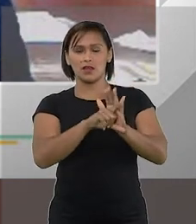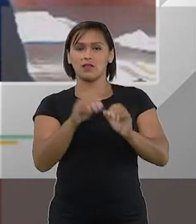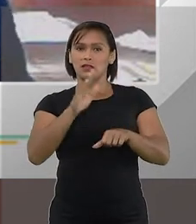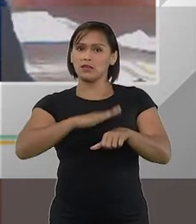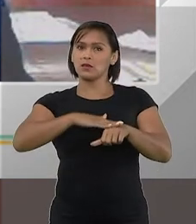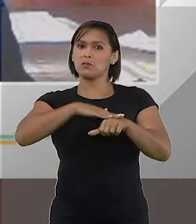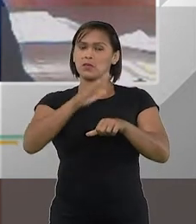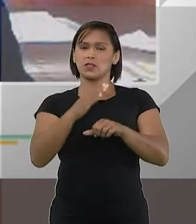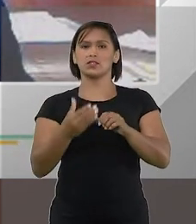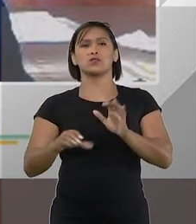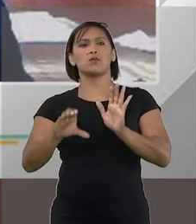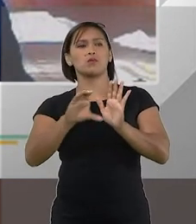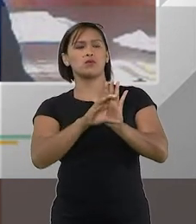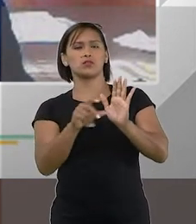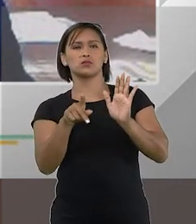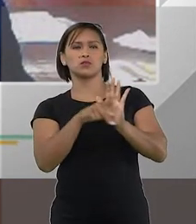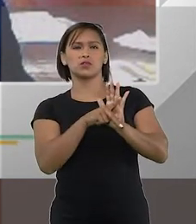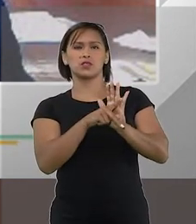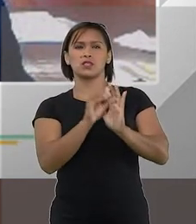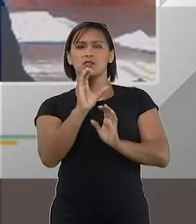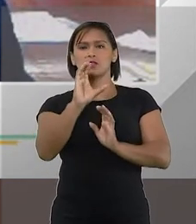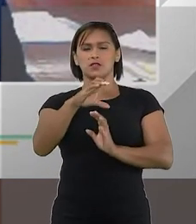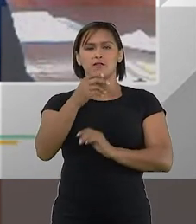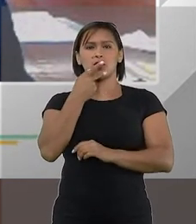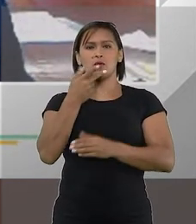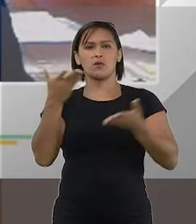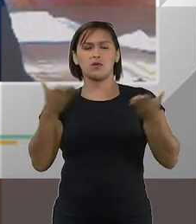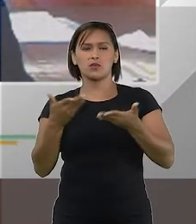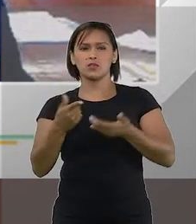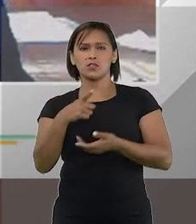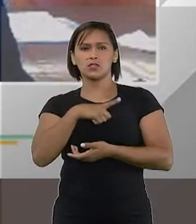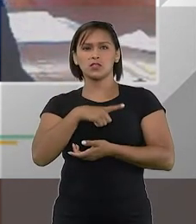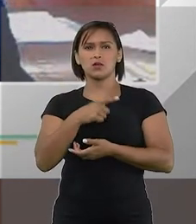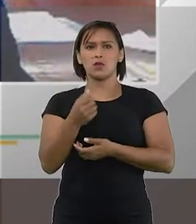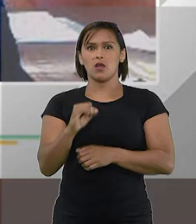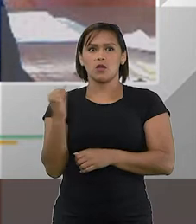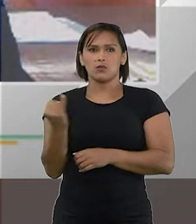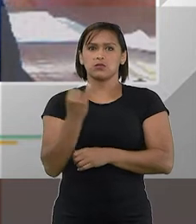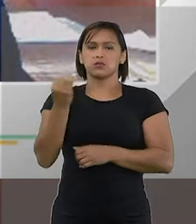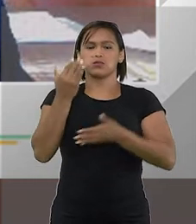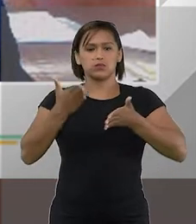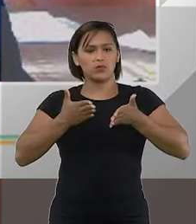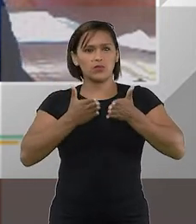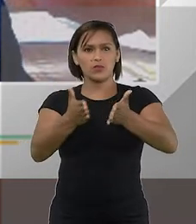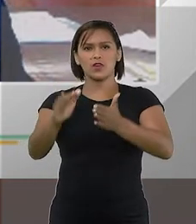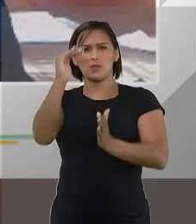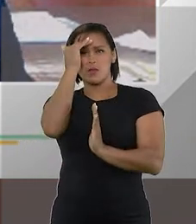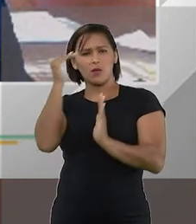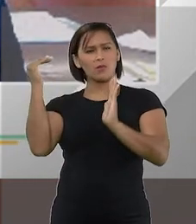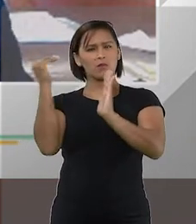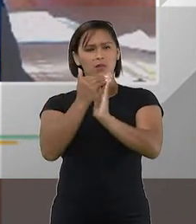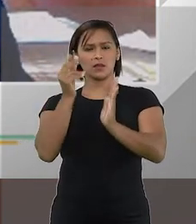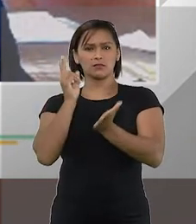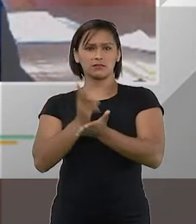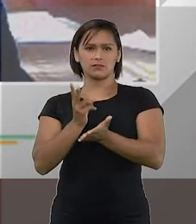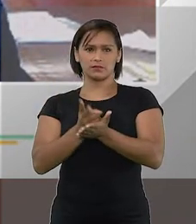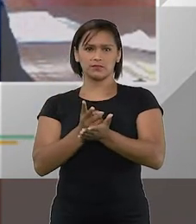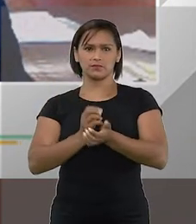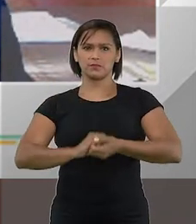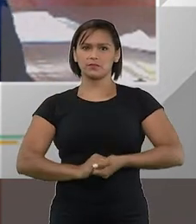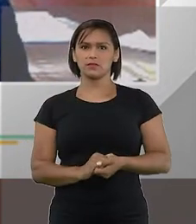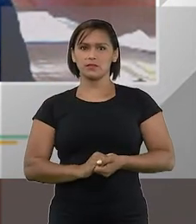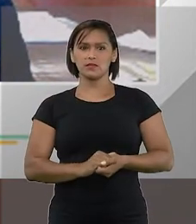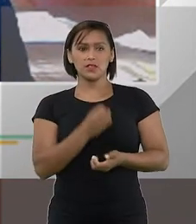e muito mais com o nosso Código de Processo Civil Novo, hoje nós temos isso como sendo um caminho obrigatório a ser seguido,